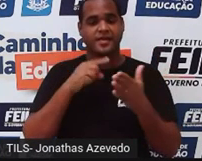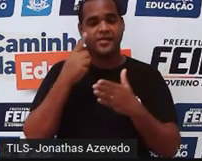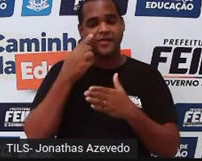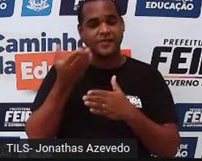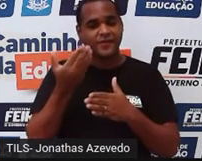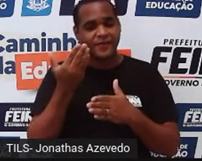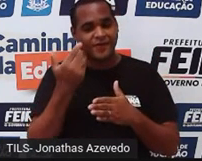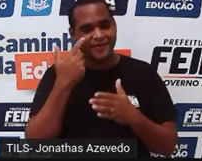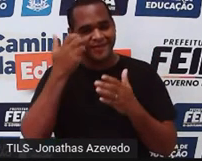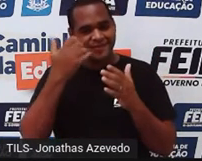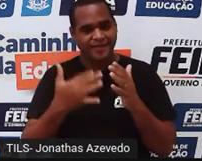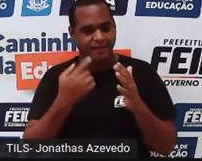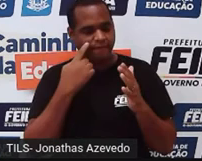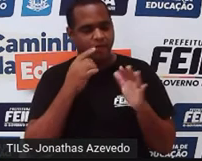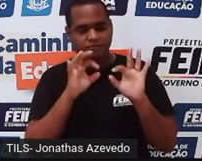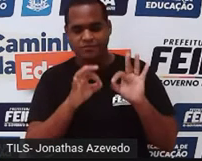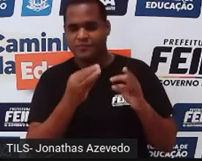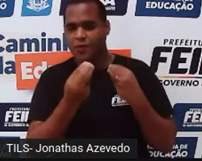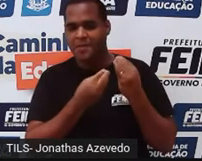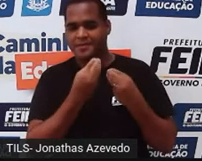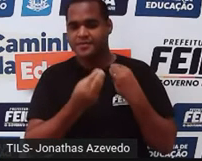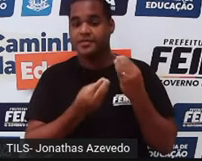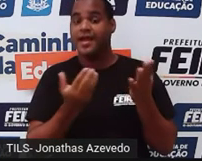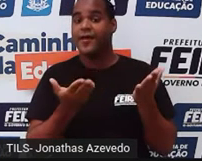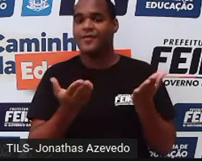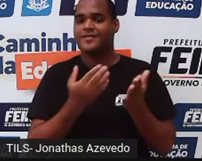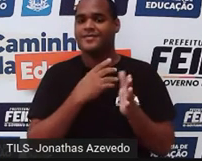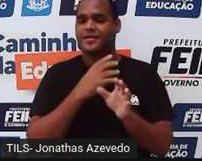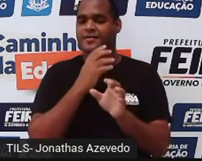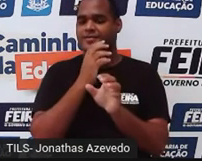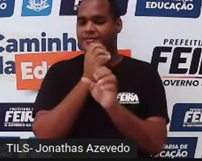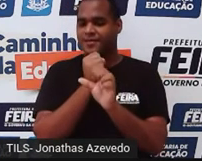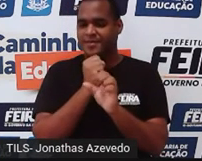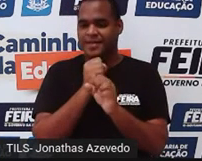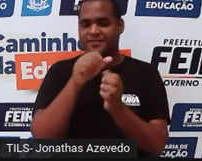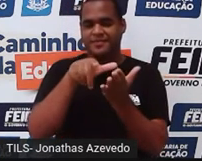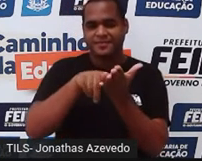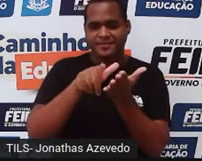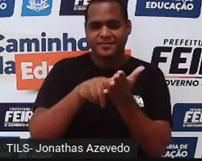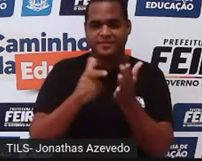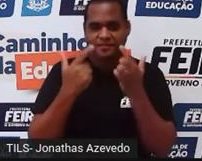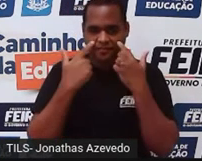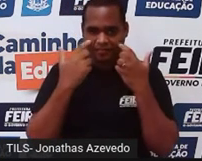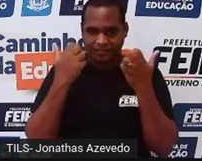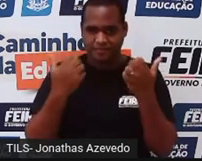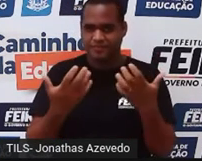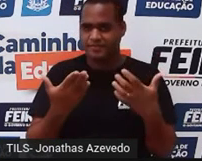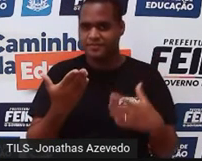conferir isso aqui. Eu vou fazer essa conta no papel. Se liga aí.